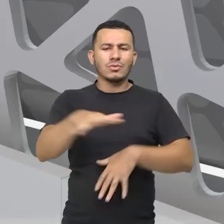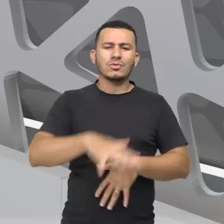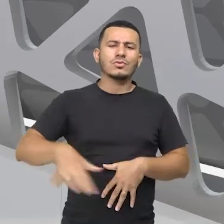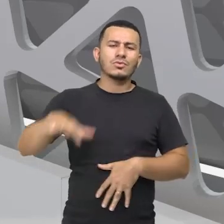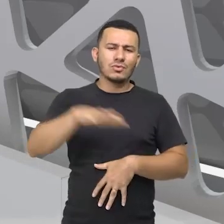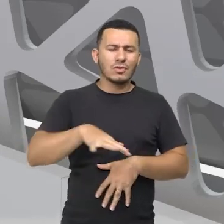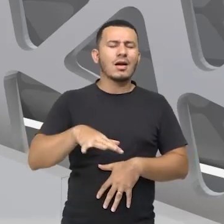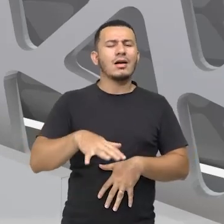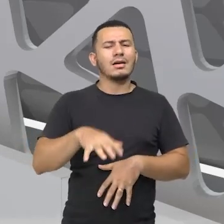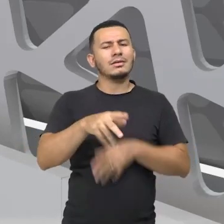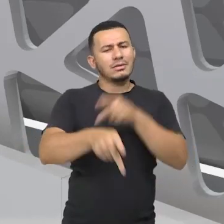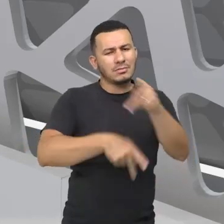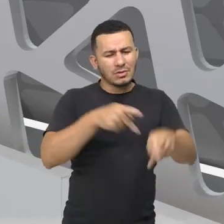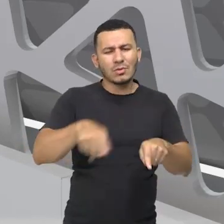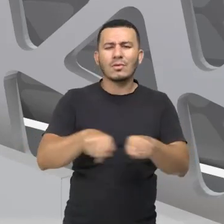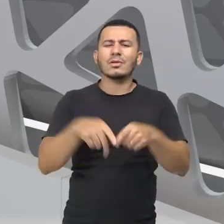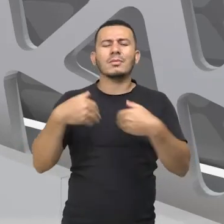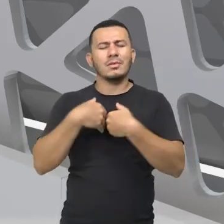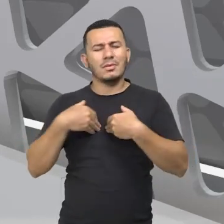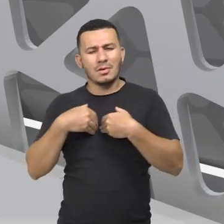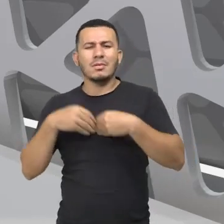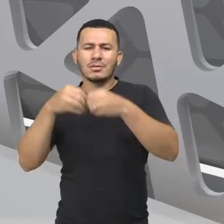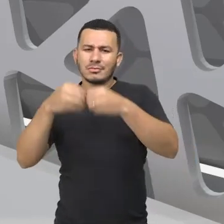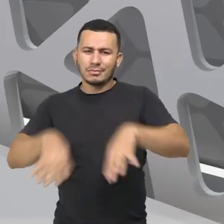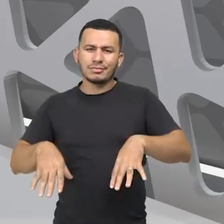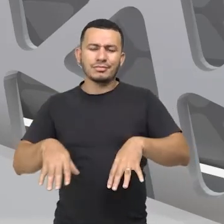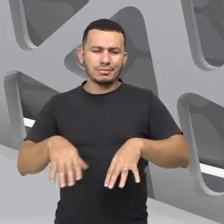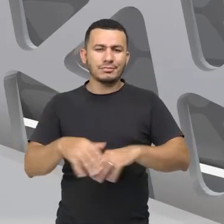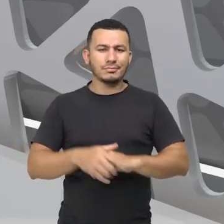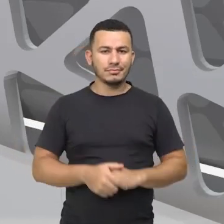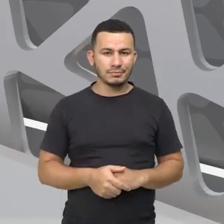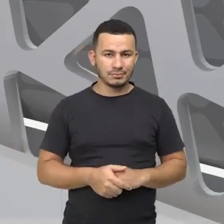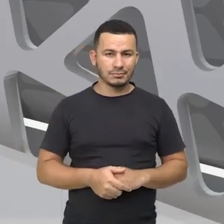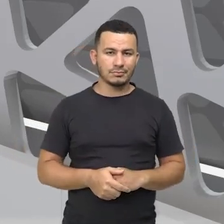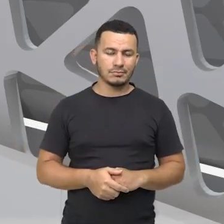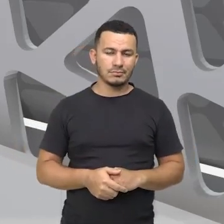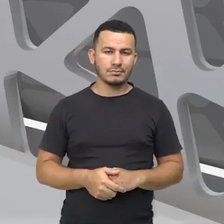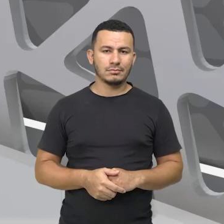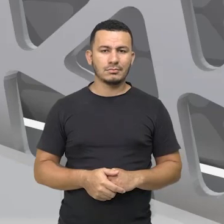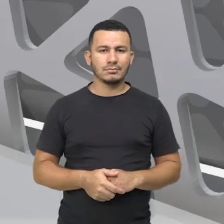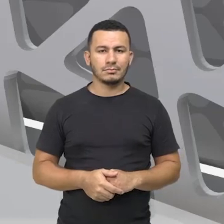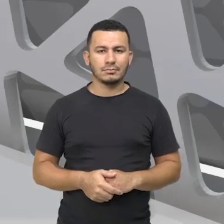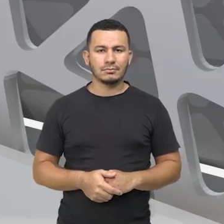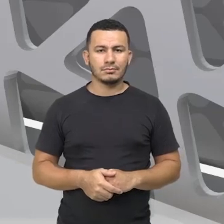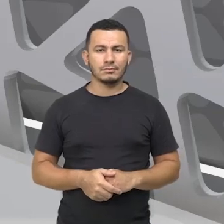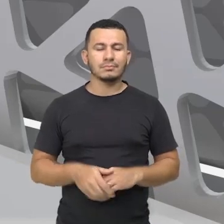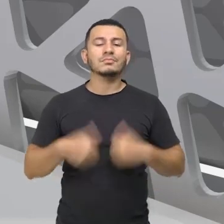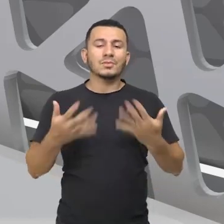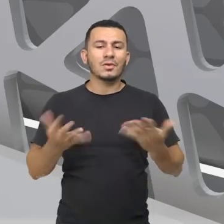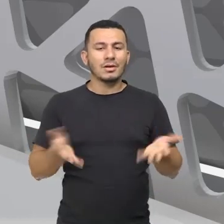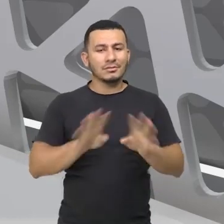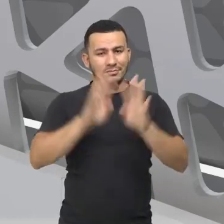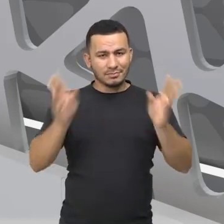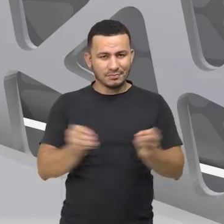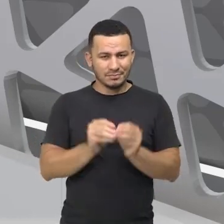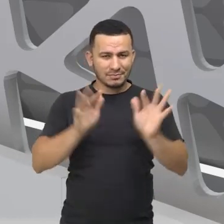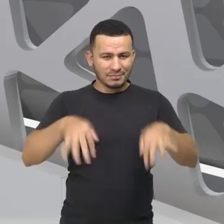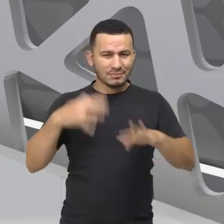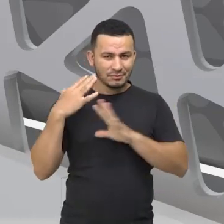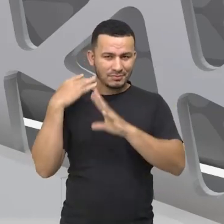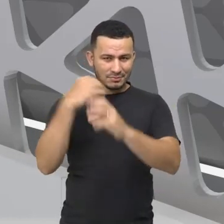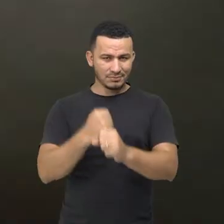socioambientais do que os benefícios que elas poderiam trazer com a instalação daquela usina. Então, aqui finalizamos a nossa